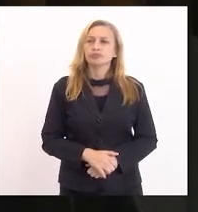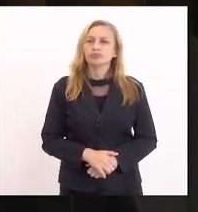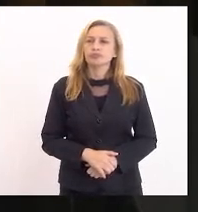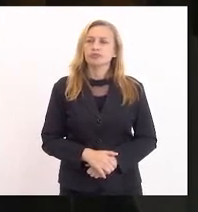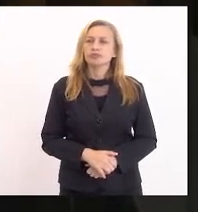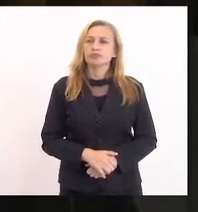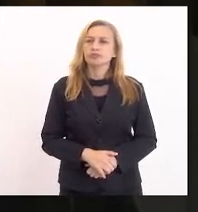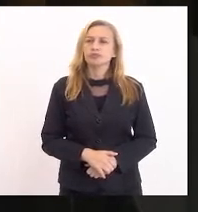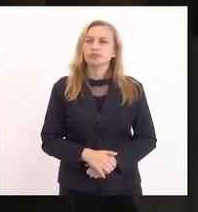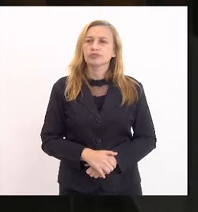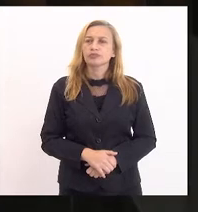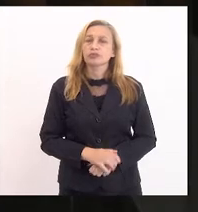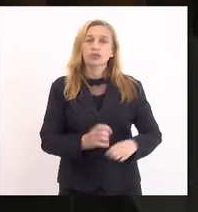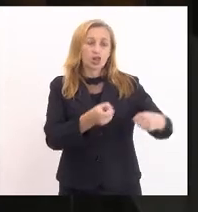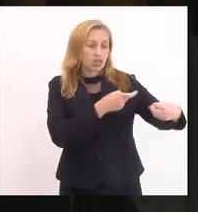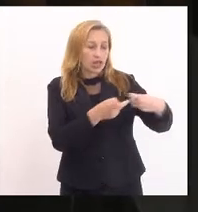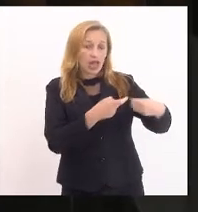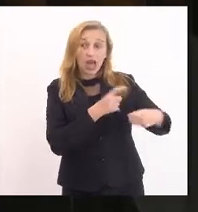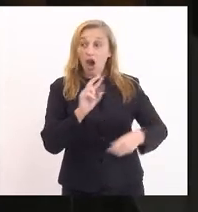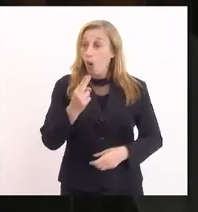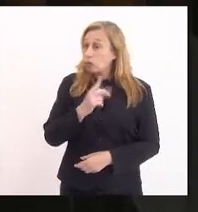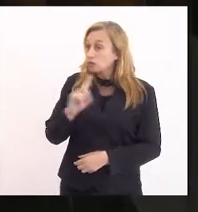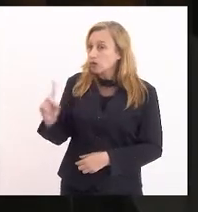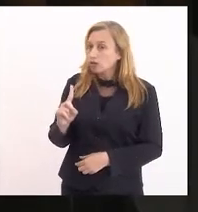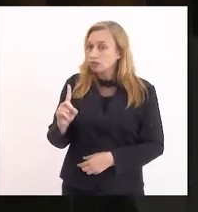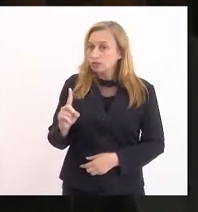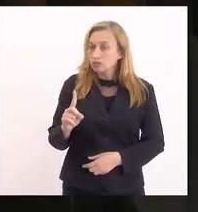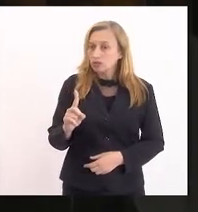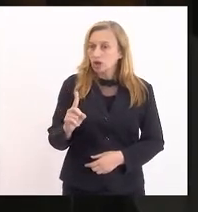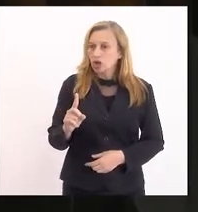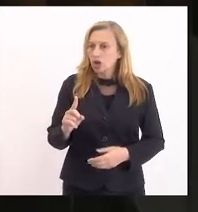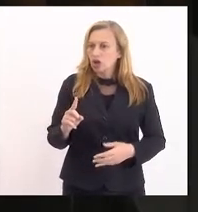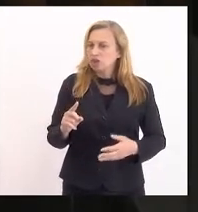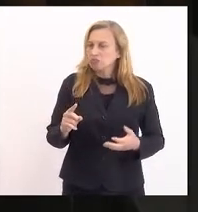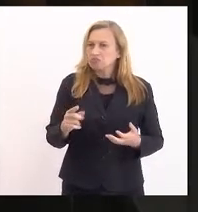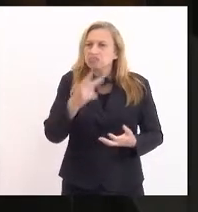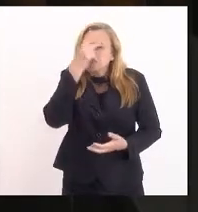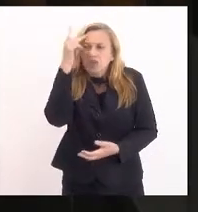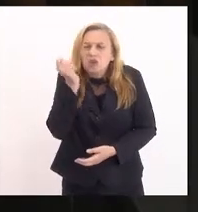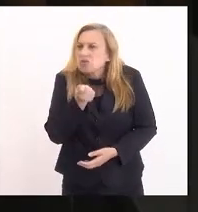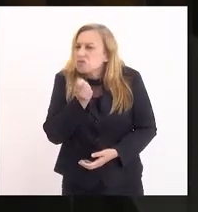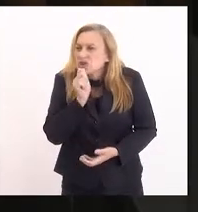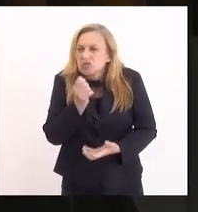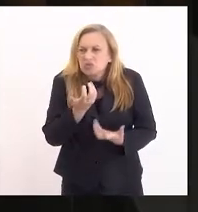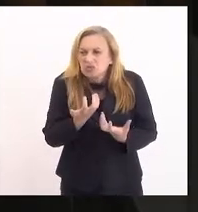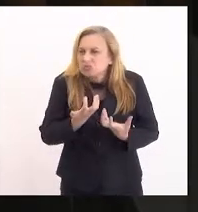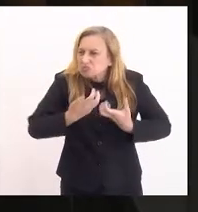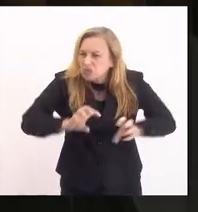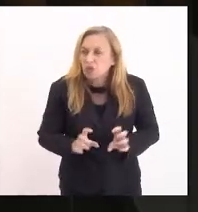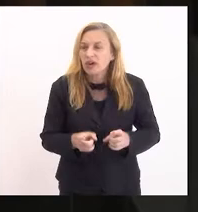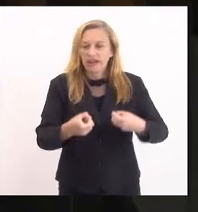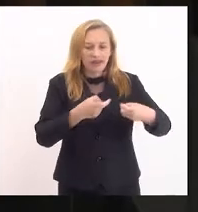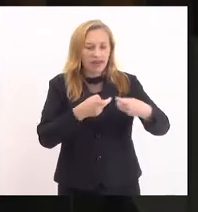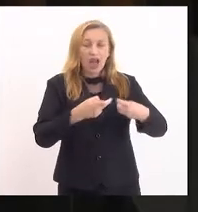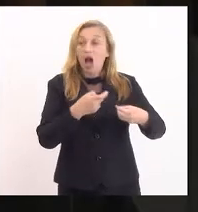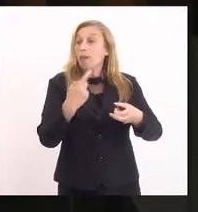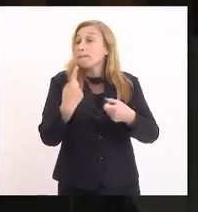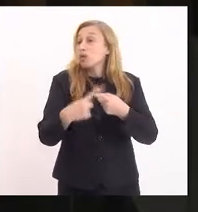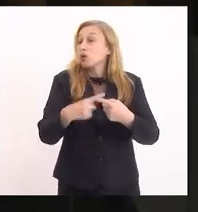de haver guerra ou não. E ninguém quer essa guerra. Essa é uma guerra que todos perdem,